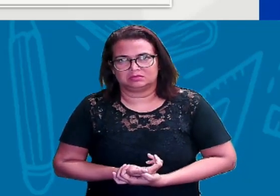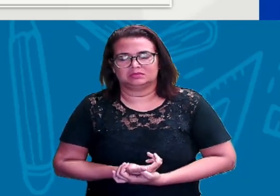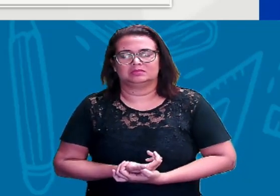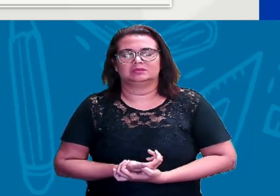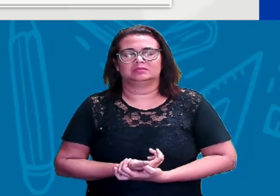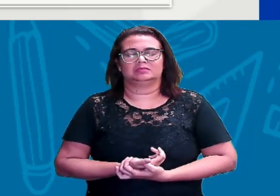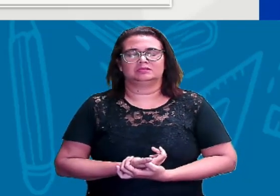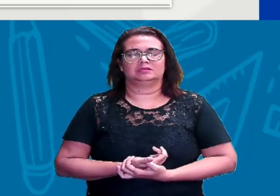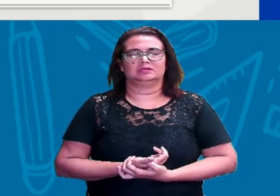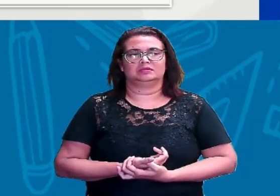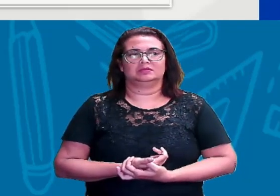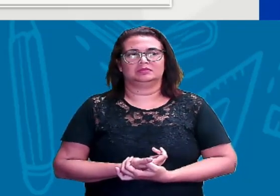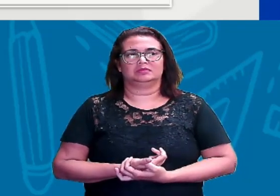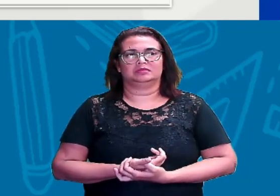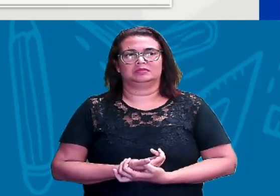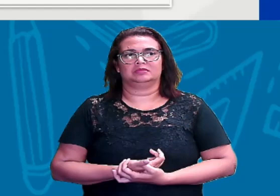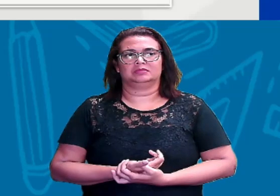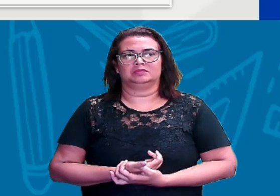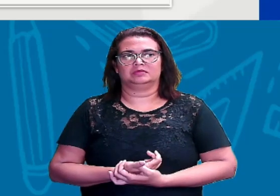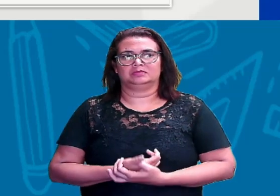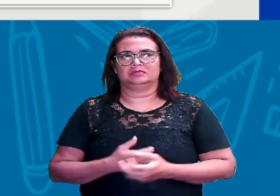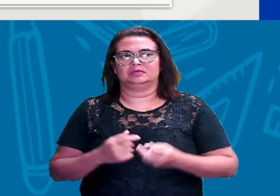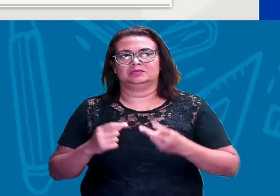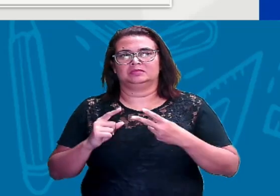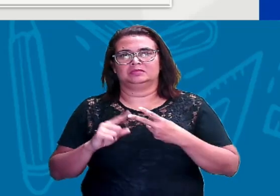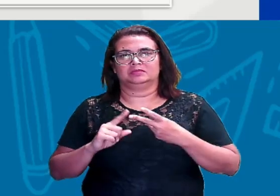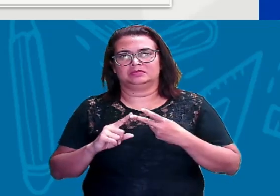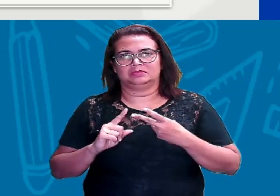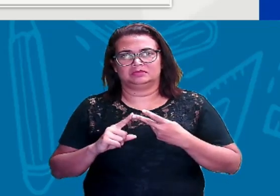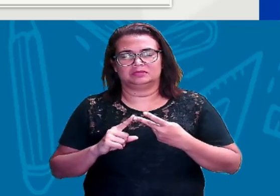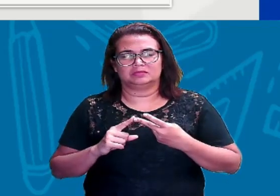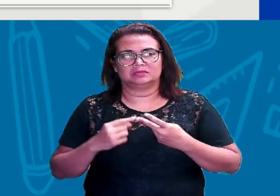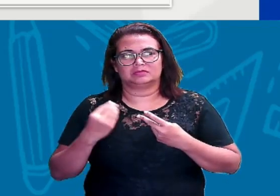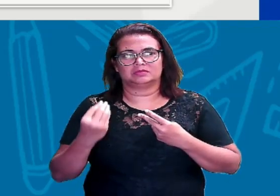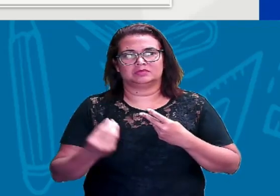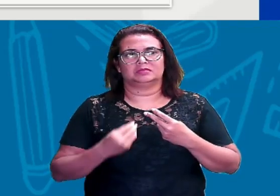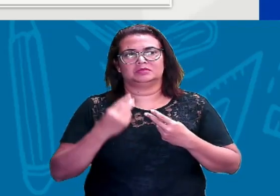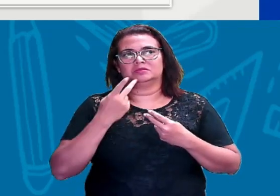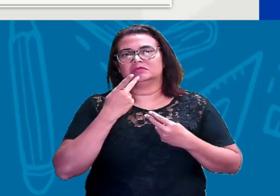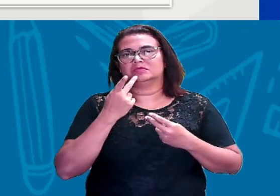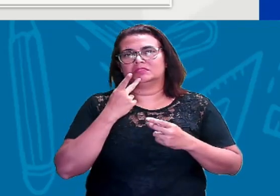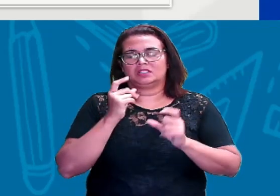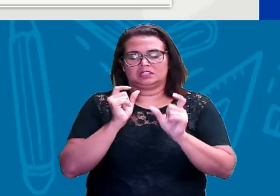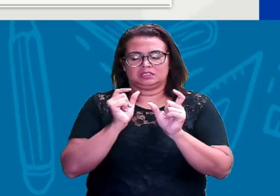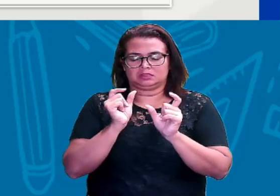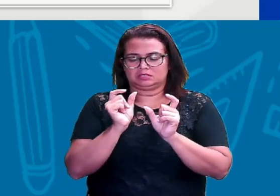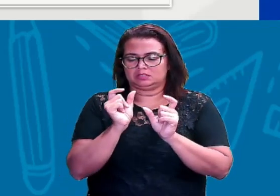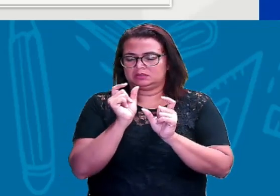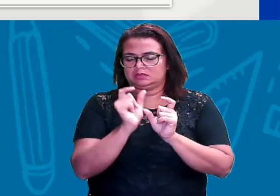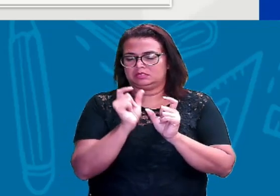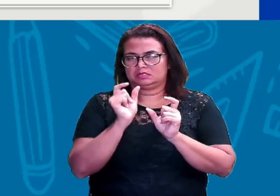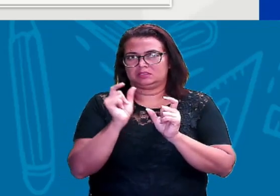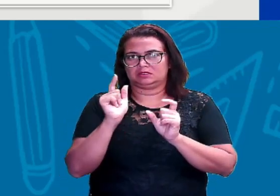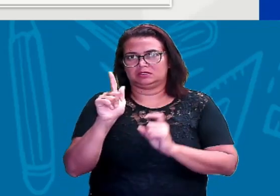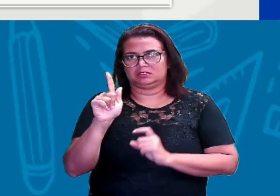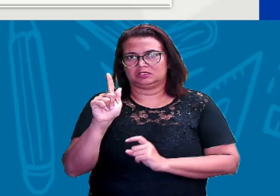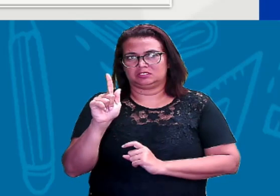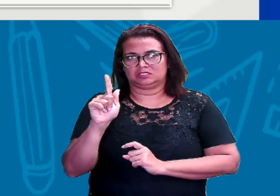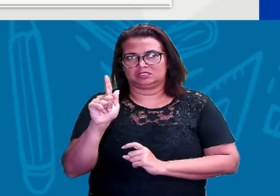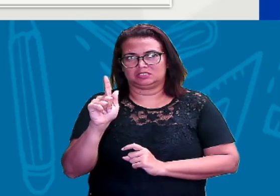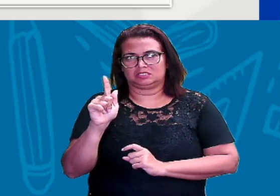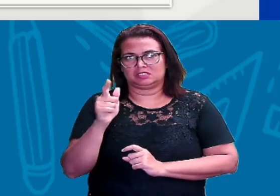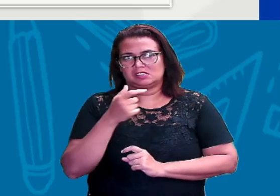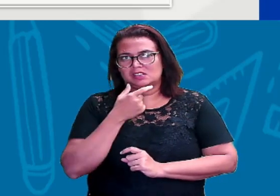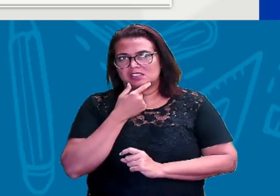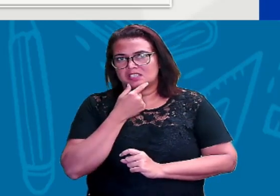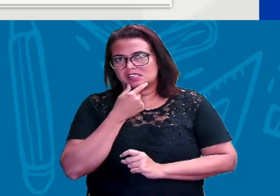cada letra. Já na segunda questão, como você soletra a letra G em inglês? Então, lembra ali,